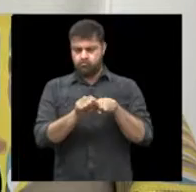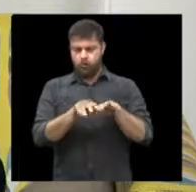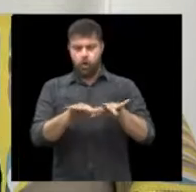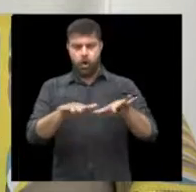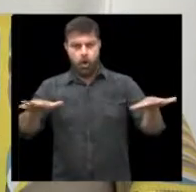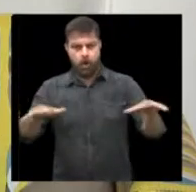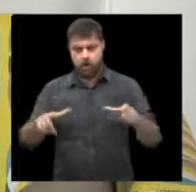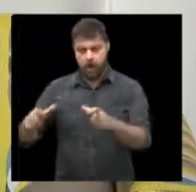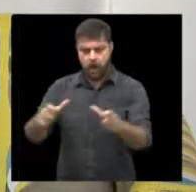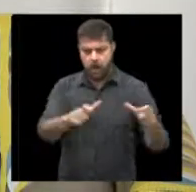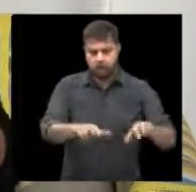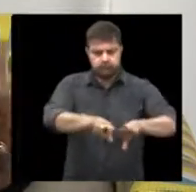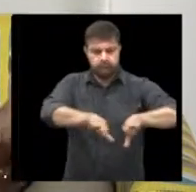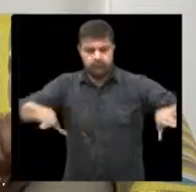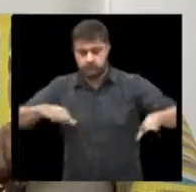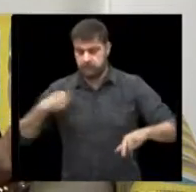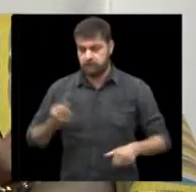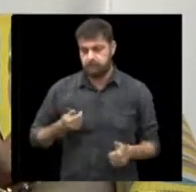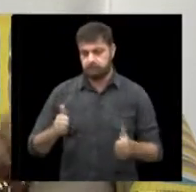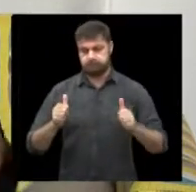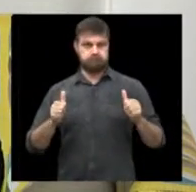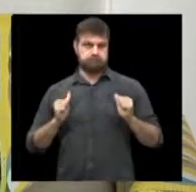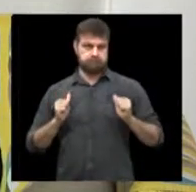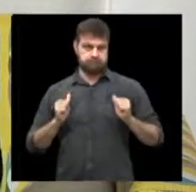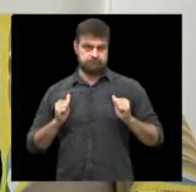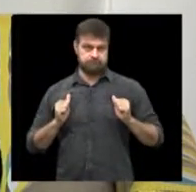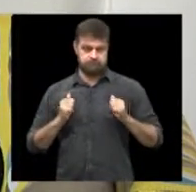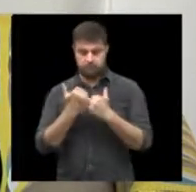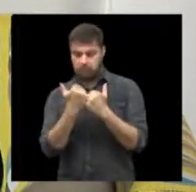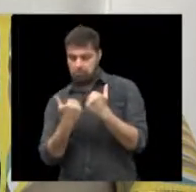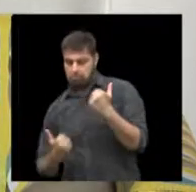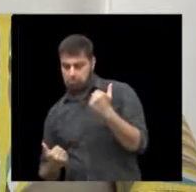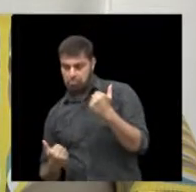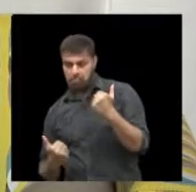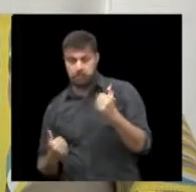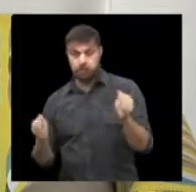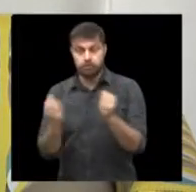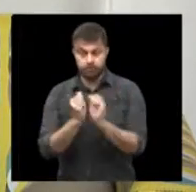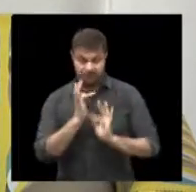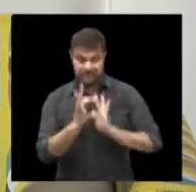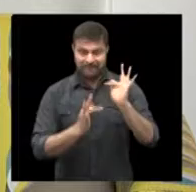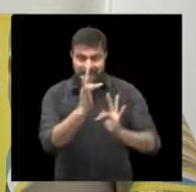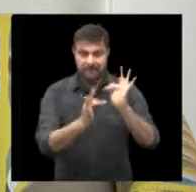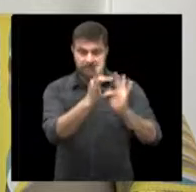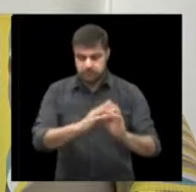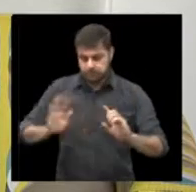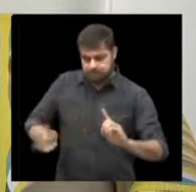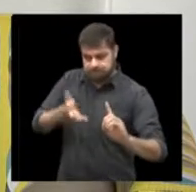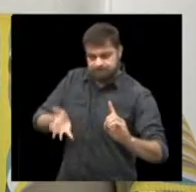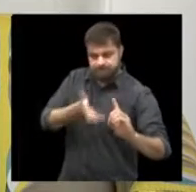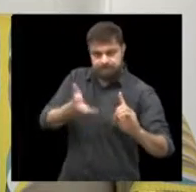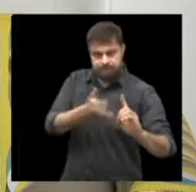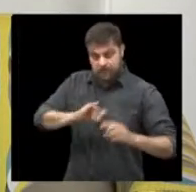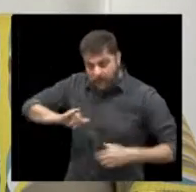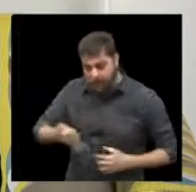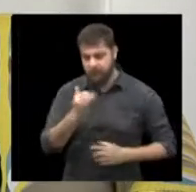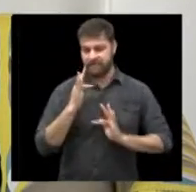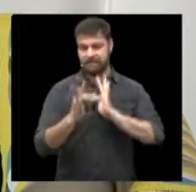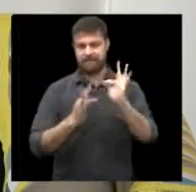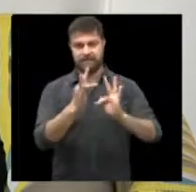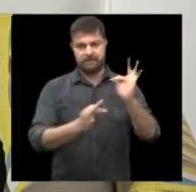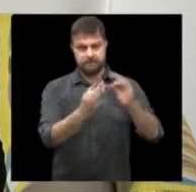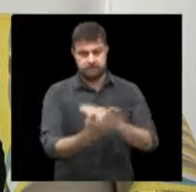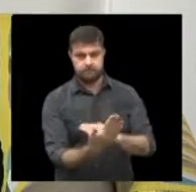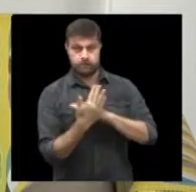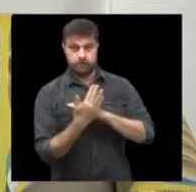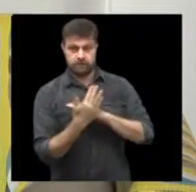todas as áreas e ou a gente fica estacionado e não avança junto com a tecnologia ou a gente usa a tecnologia a nosso favor.